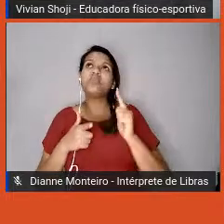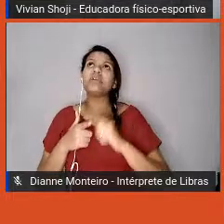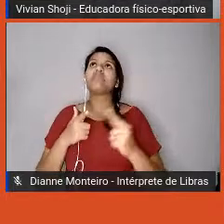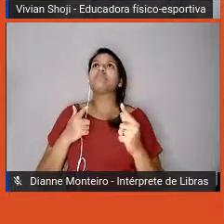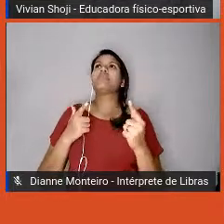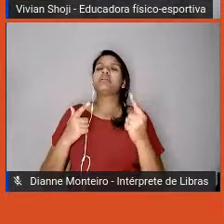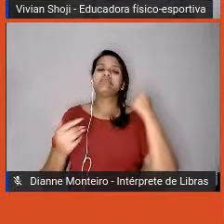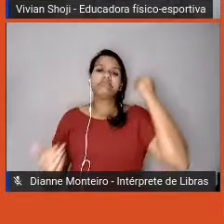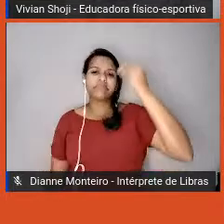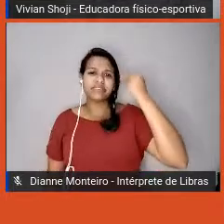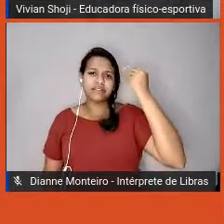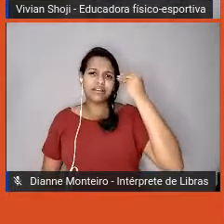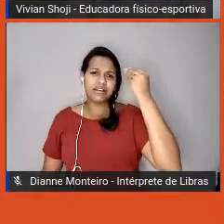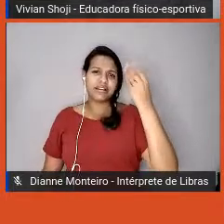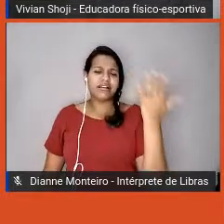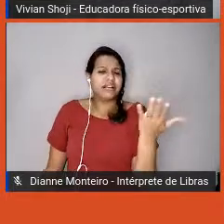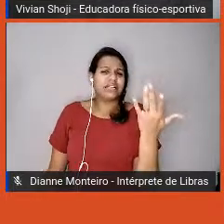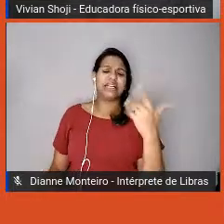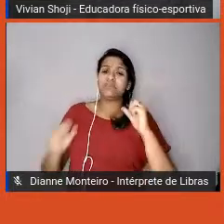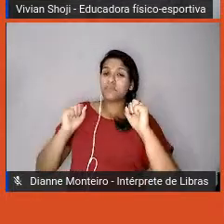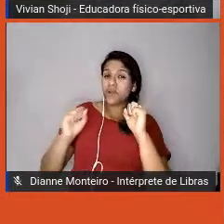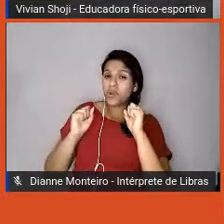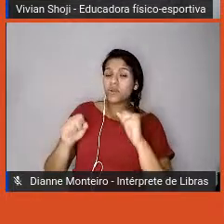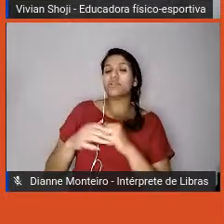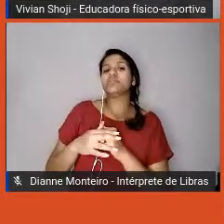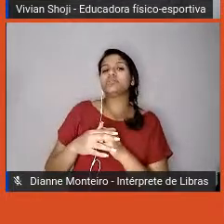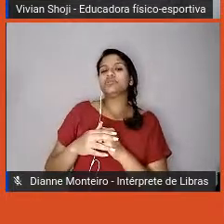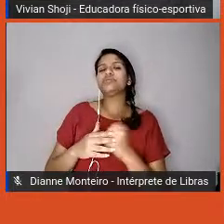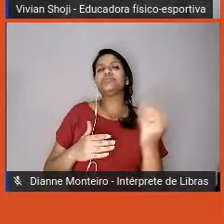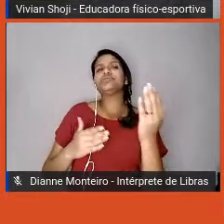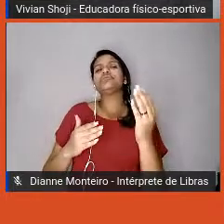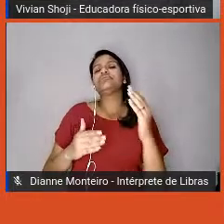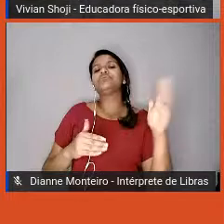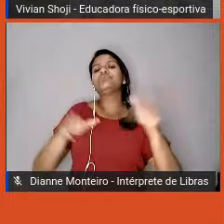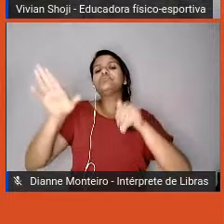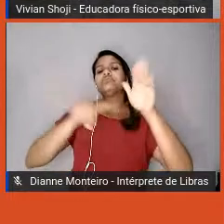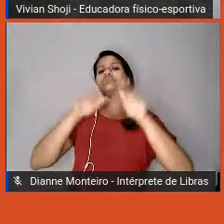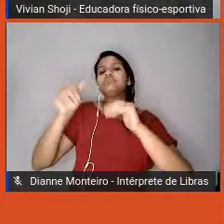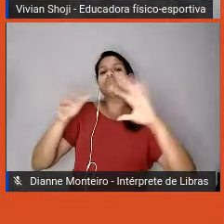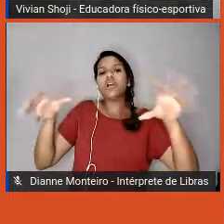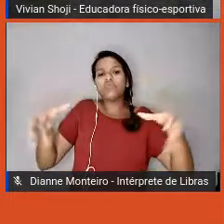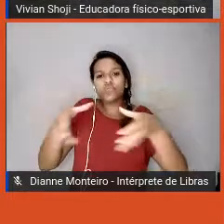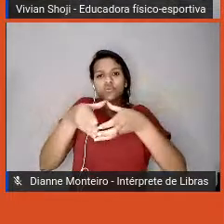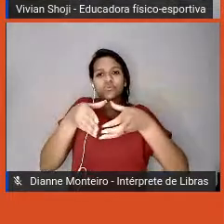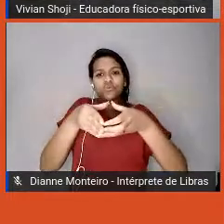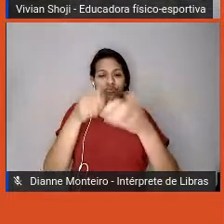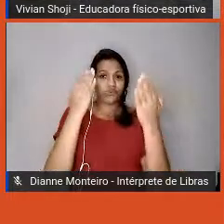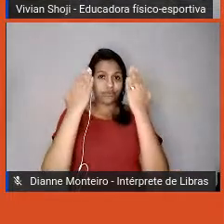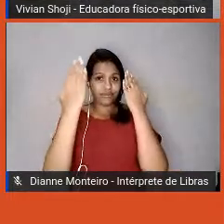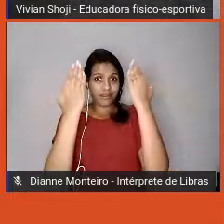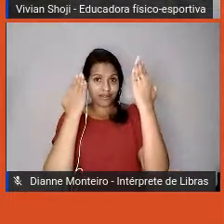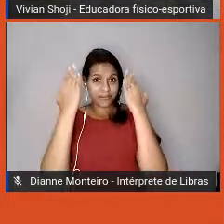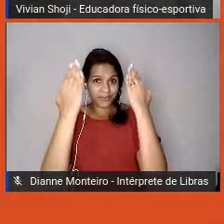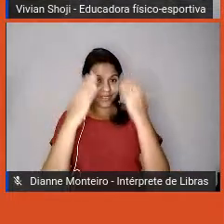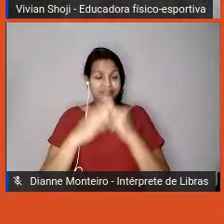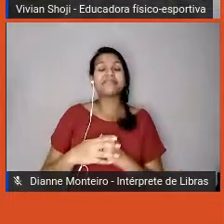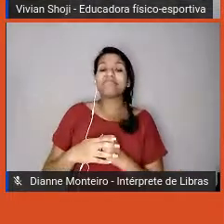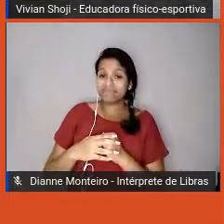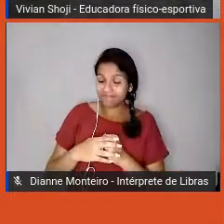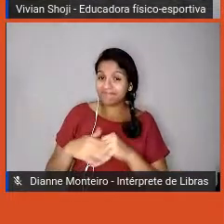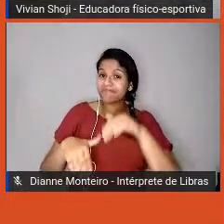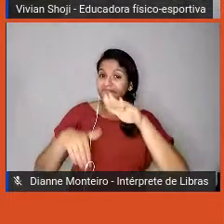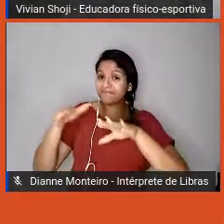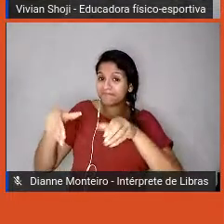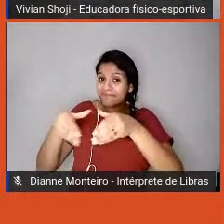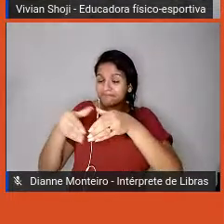uma terapia em grupo, grupos de dependência química, vícios. Então,